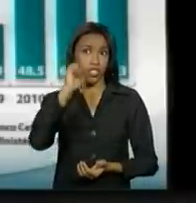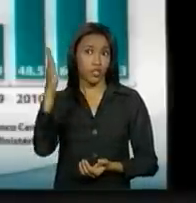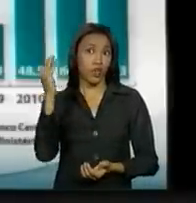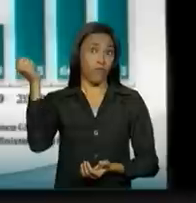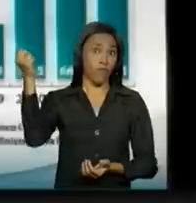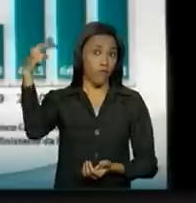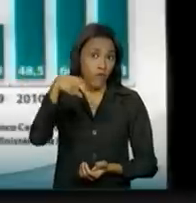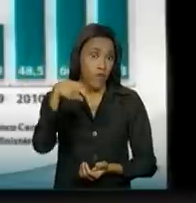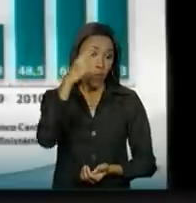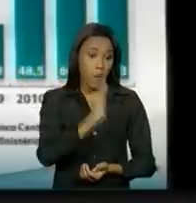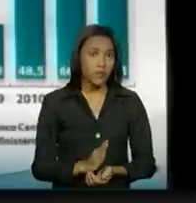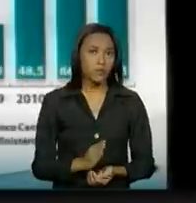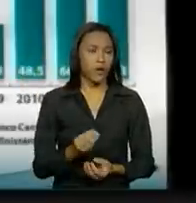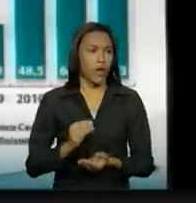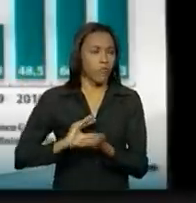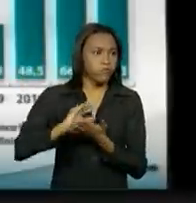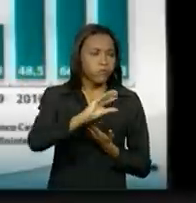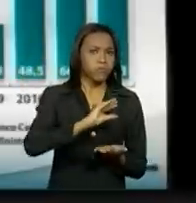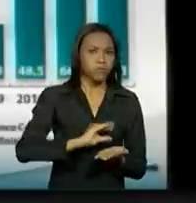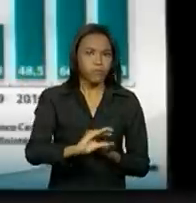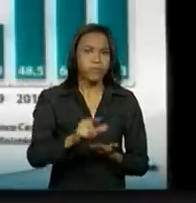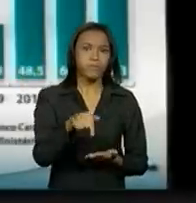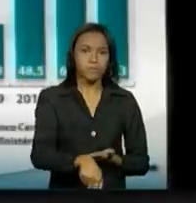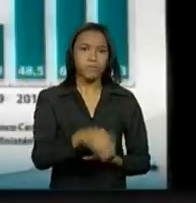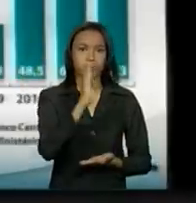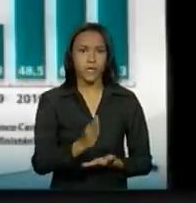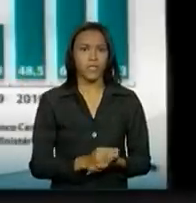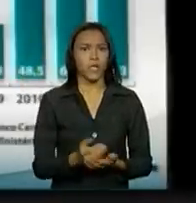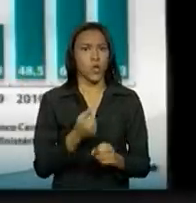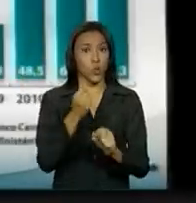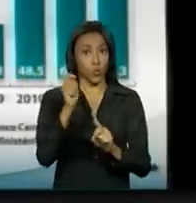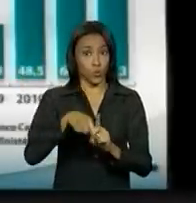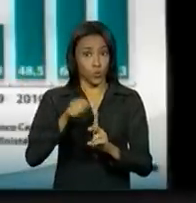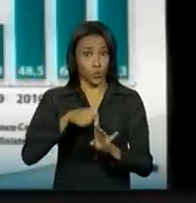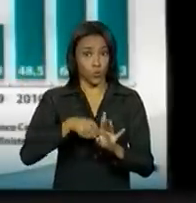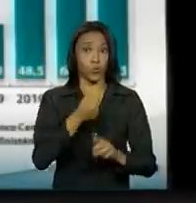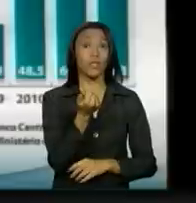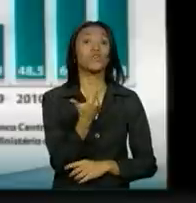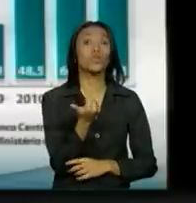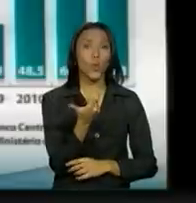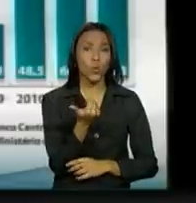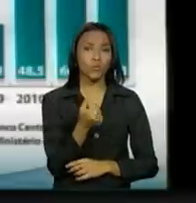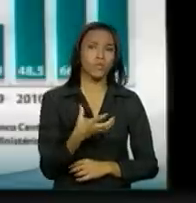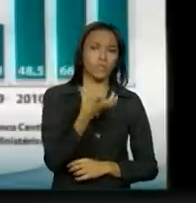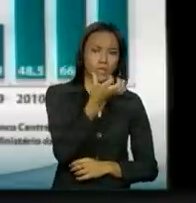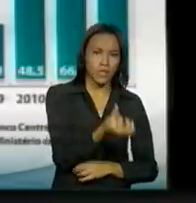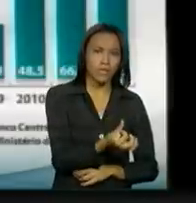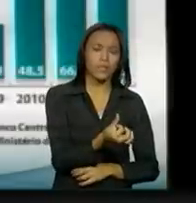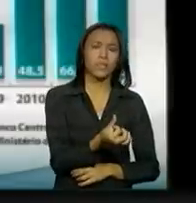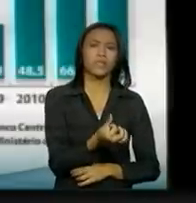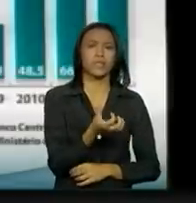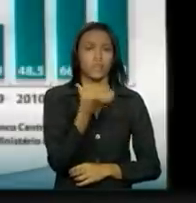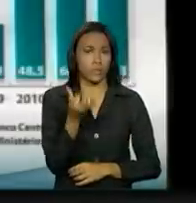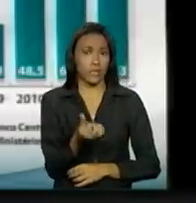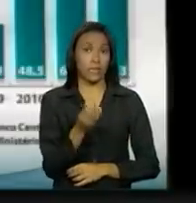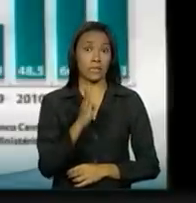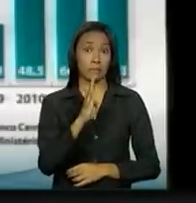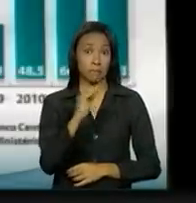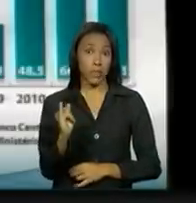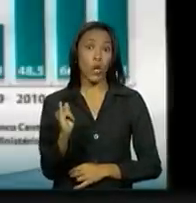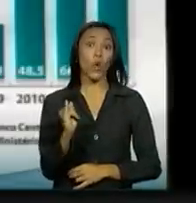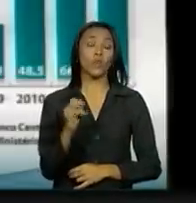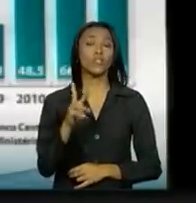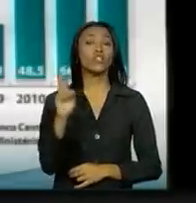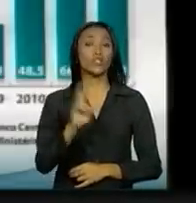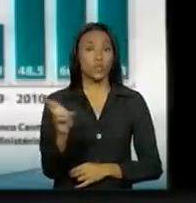crescendo, nos últimos 12 meses, 66 bilhões de dólares. No mês